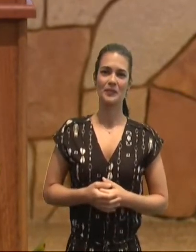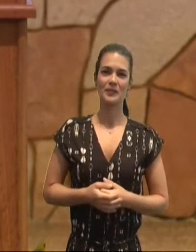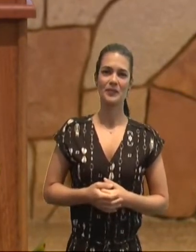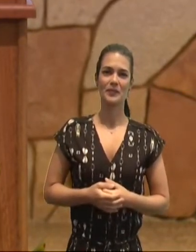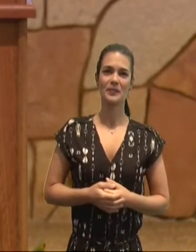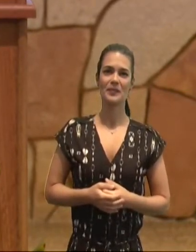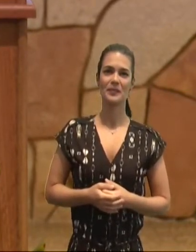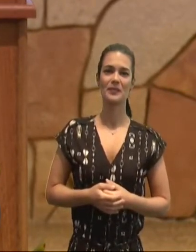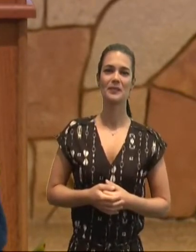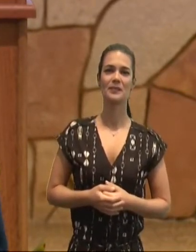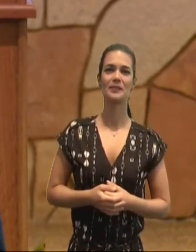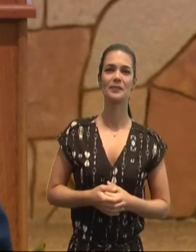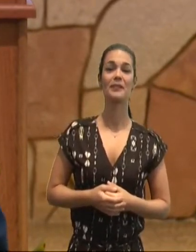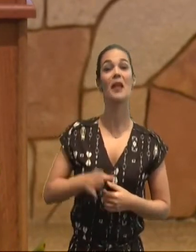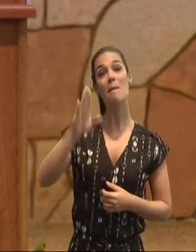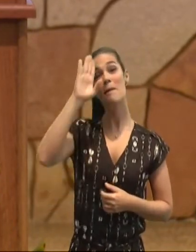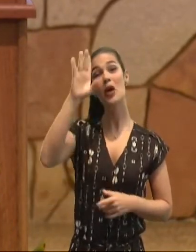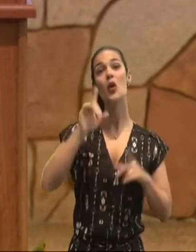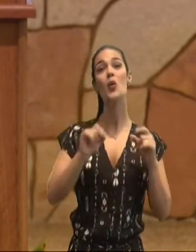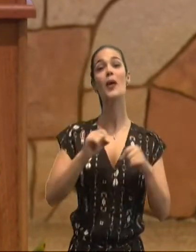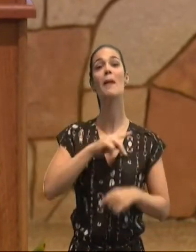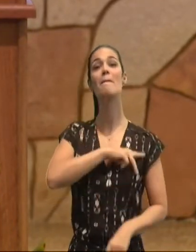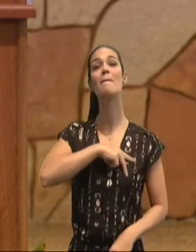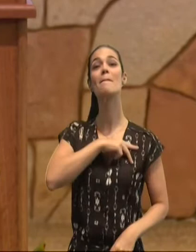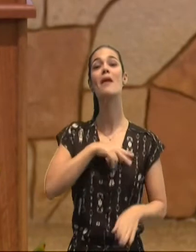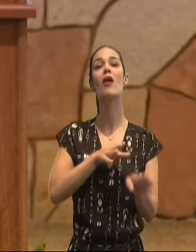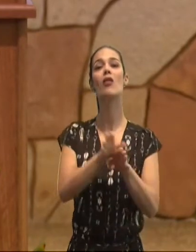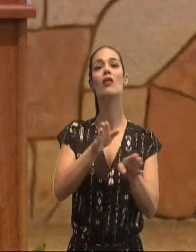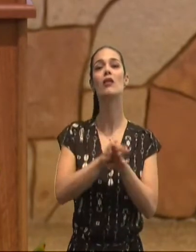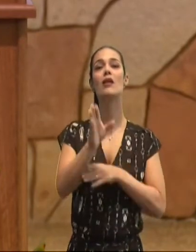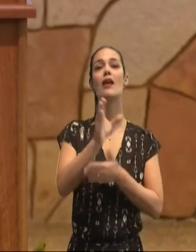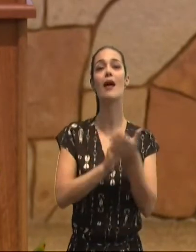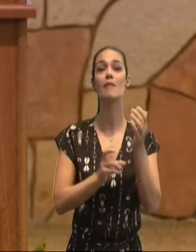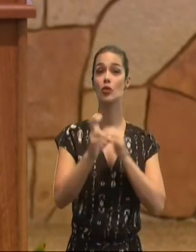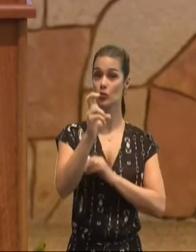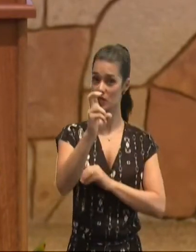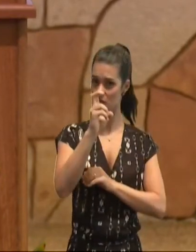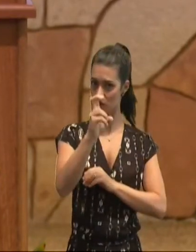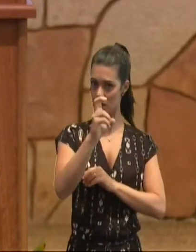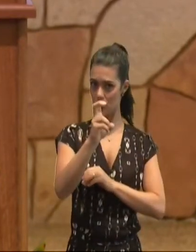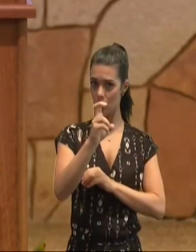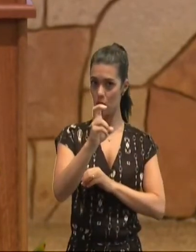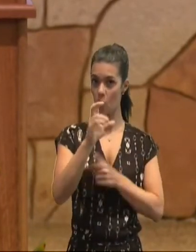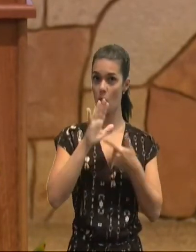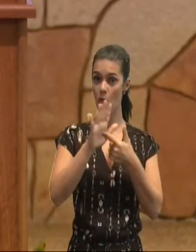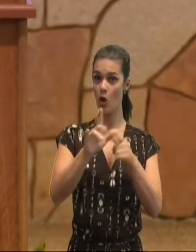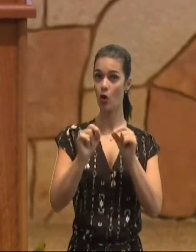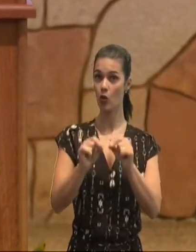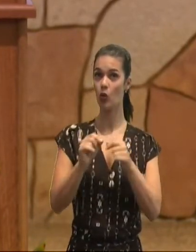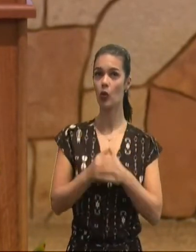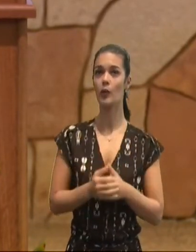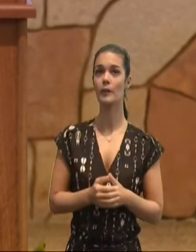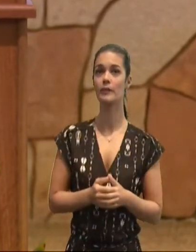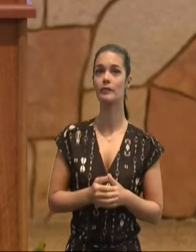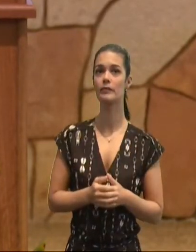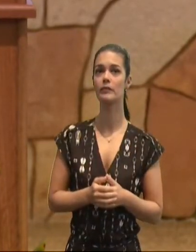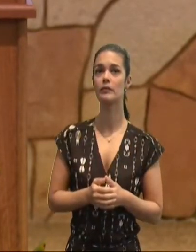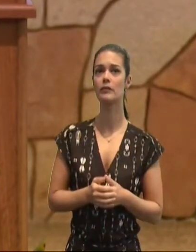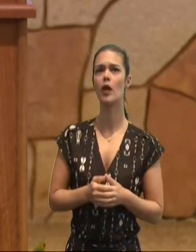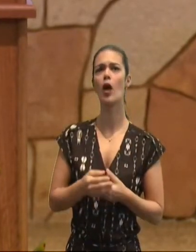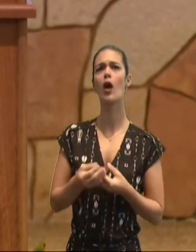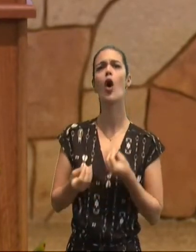e sobretudo, meus irmãos, Paulo nos ensina, aqui no capítulo 5, essa liberdade, é vivida, por meio do